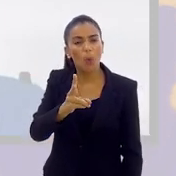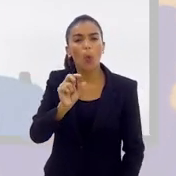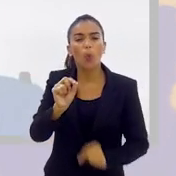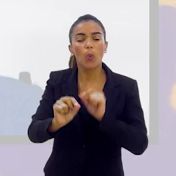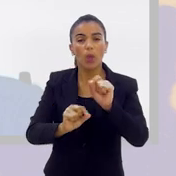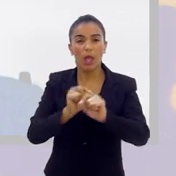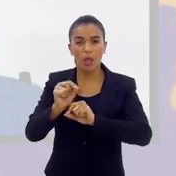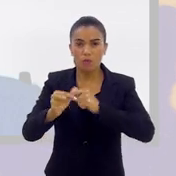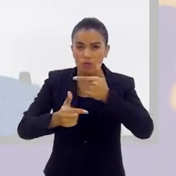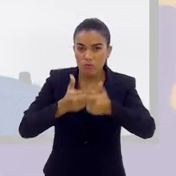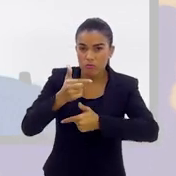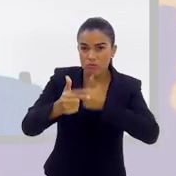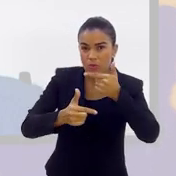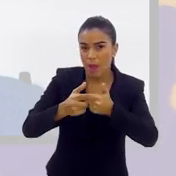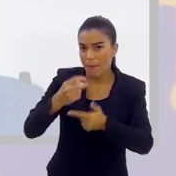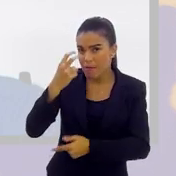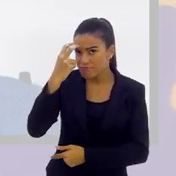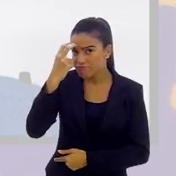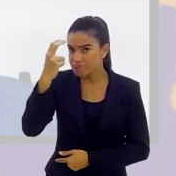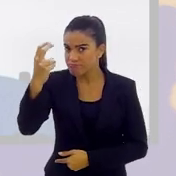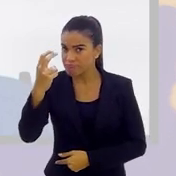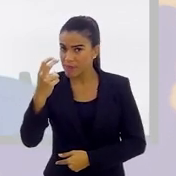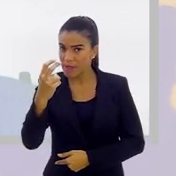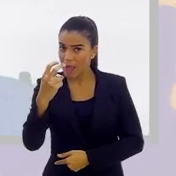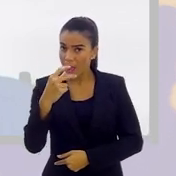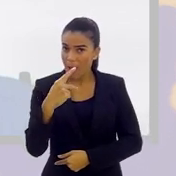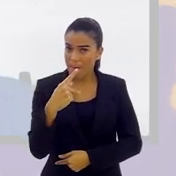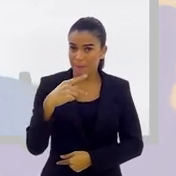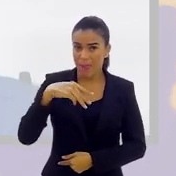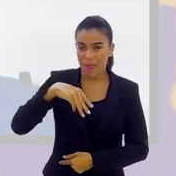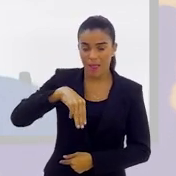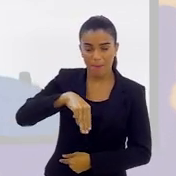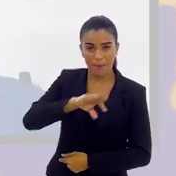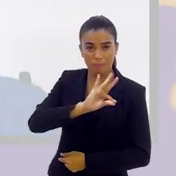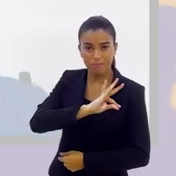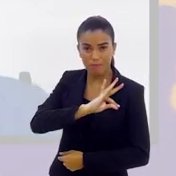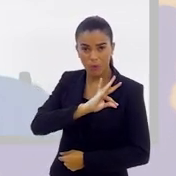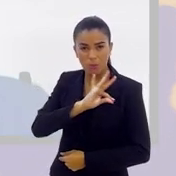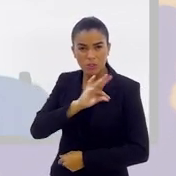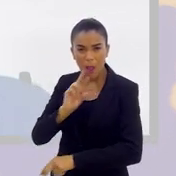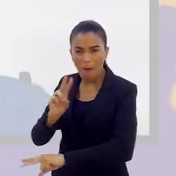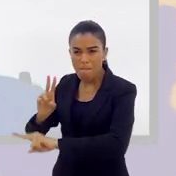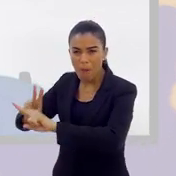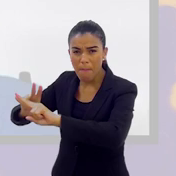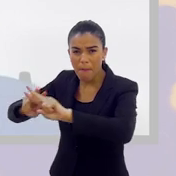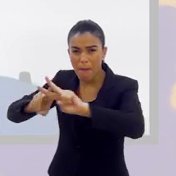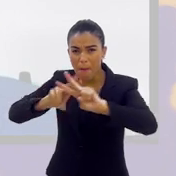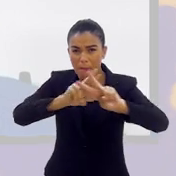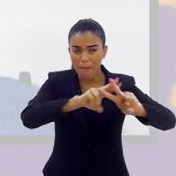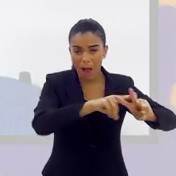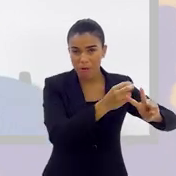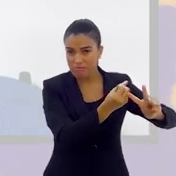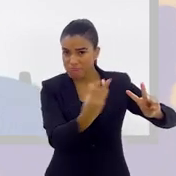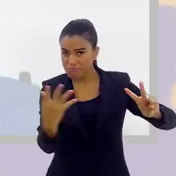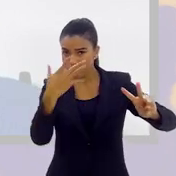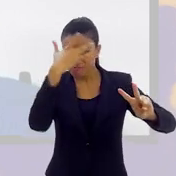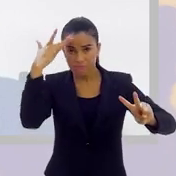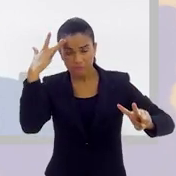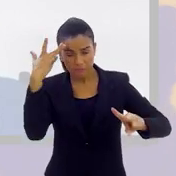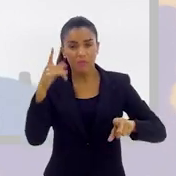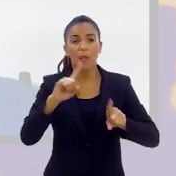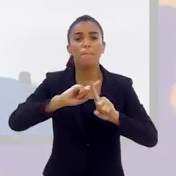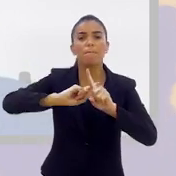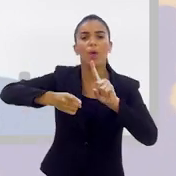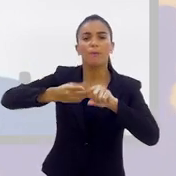através do serviço de inteligência da PM e da Polícia Civil, policiais prenderam essas pessoas. Quer dizer,